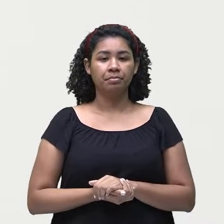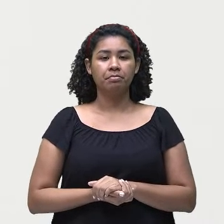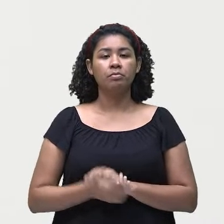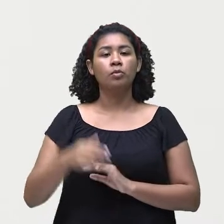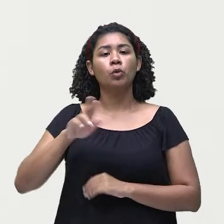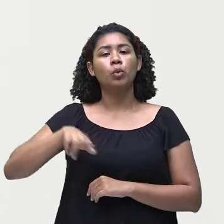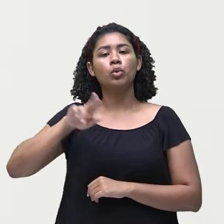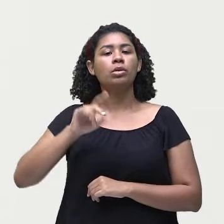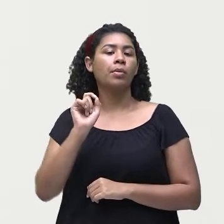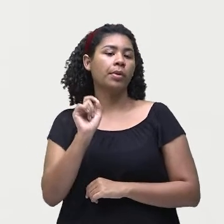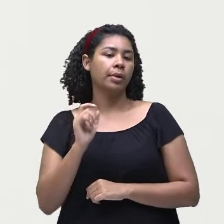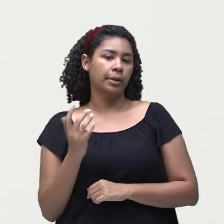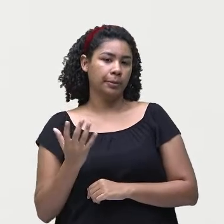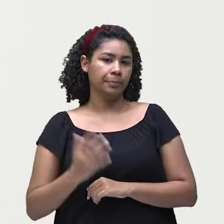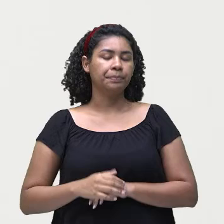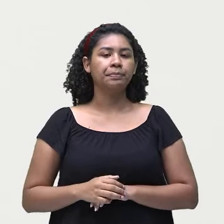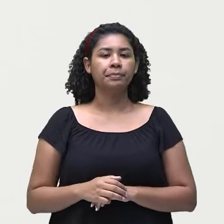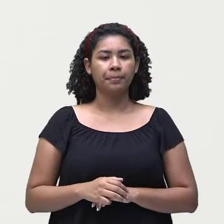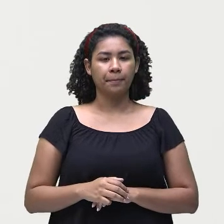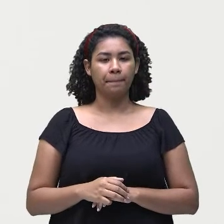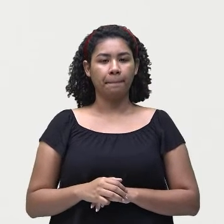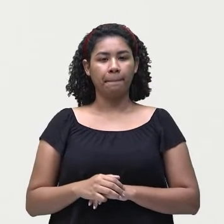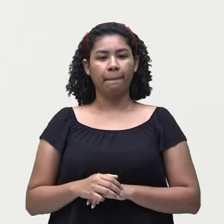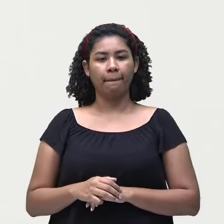usar? Só para a gente ver aqui.